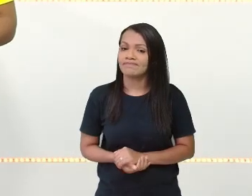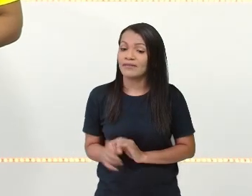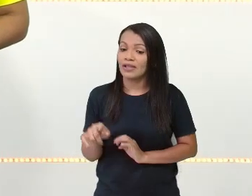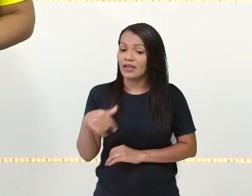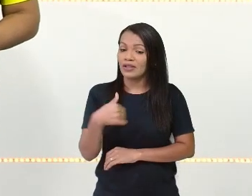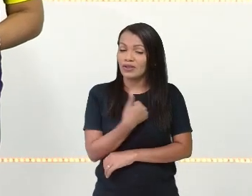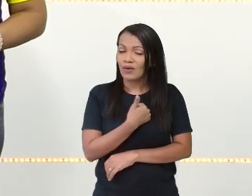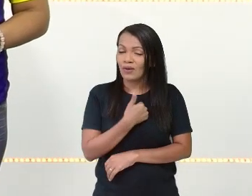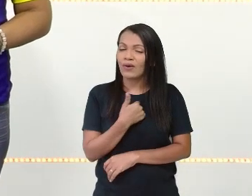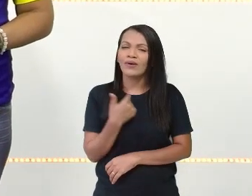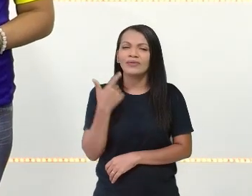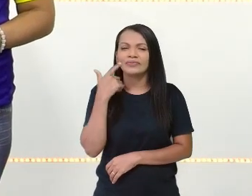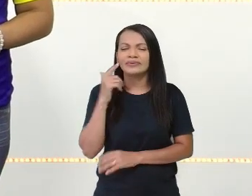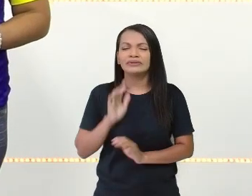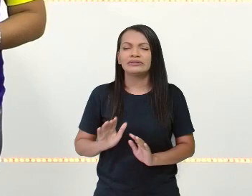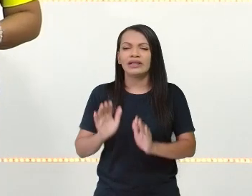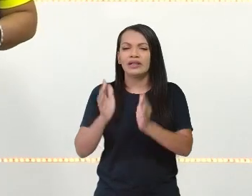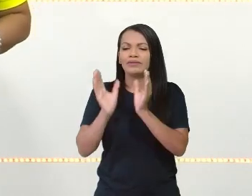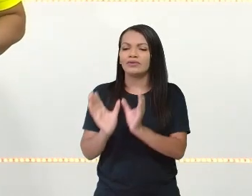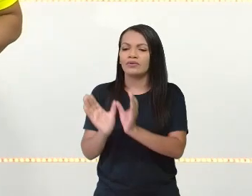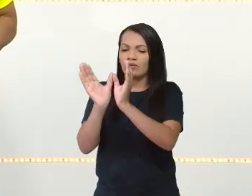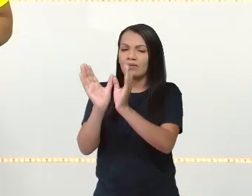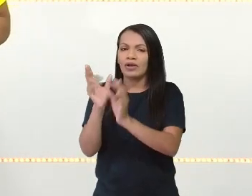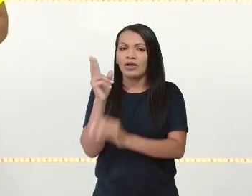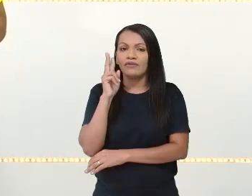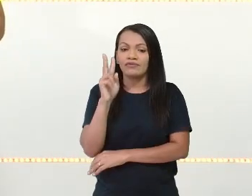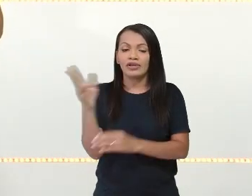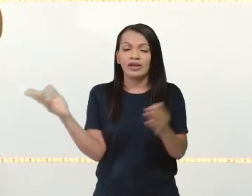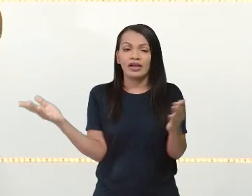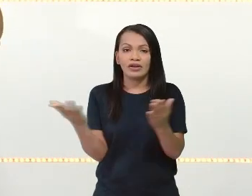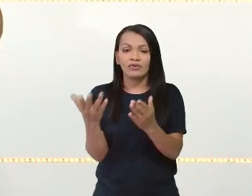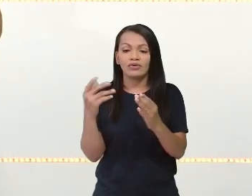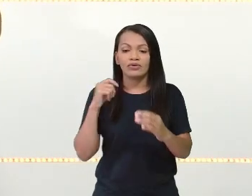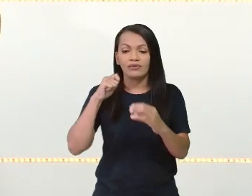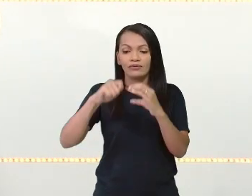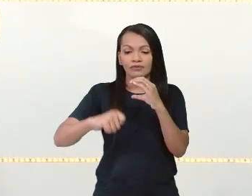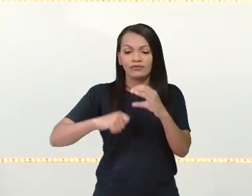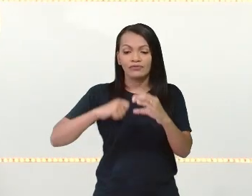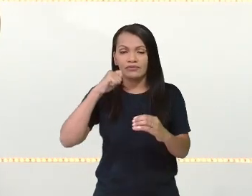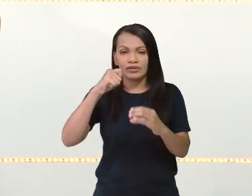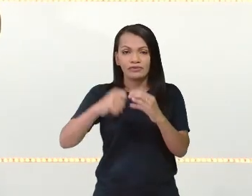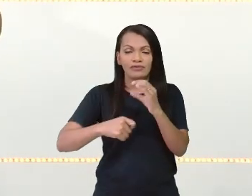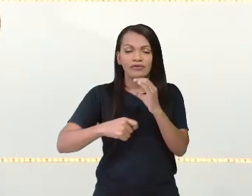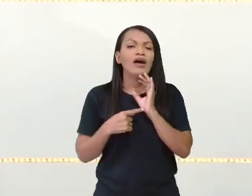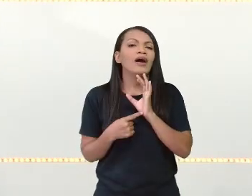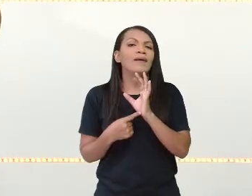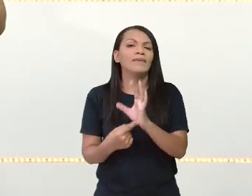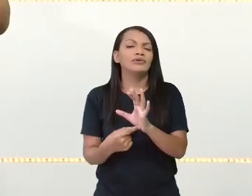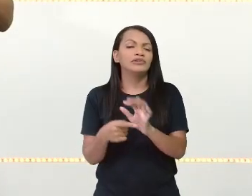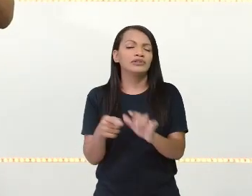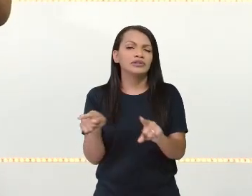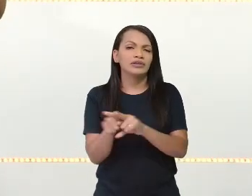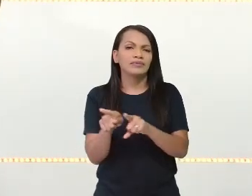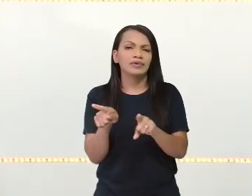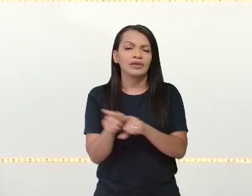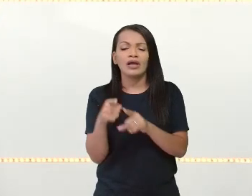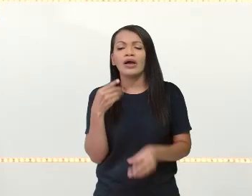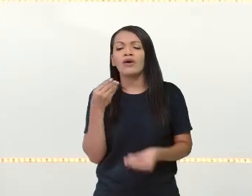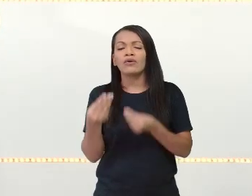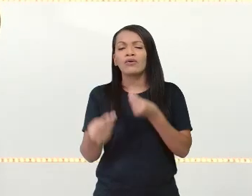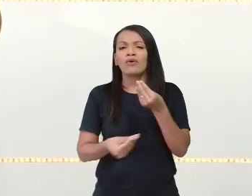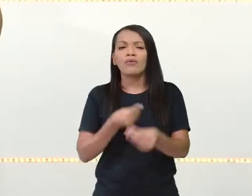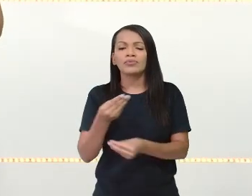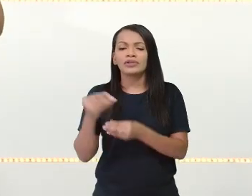ritmo de copa, a gente agora vai ver um vídeo. Porém, esse vídeo vai mostrar um pouco como estão tudo